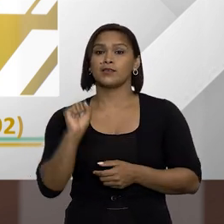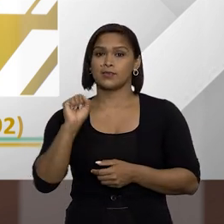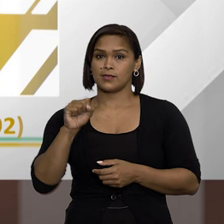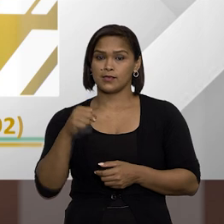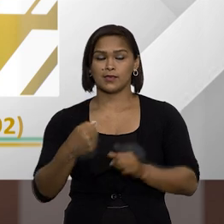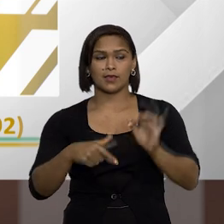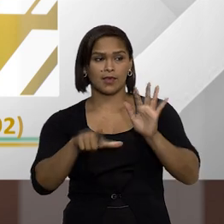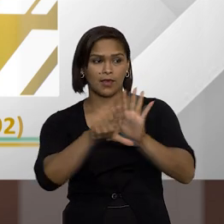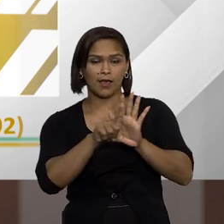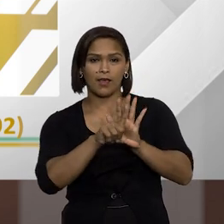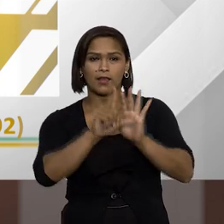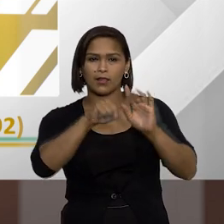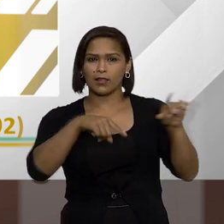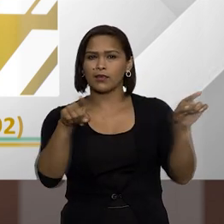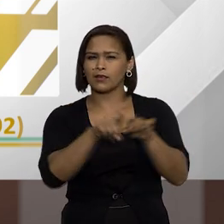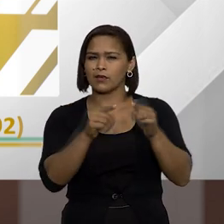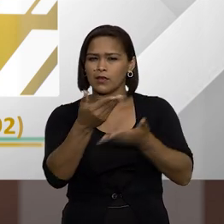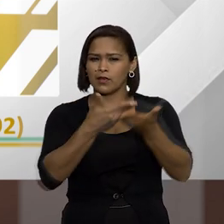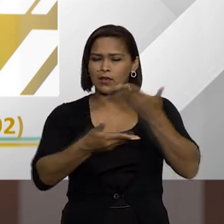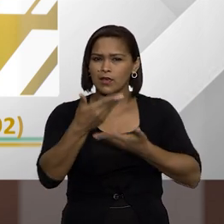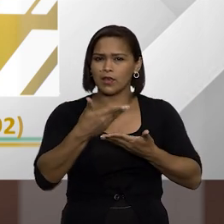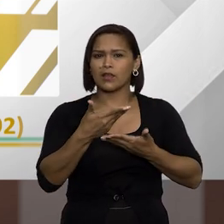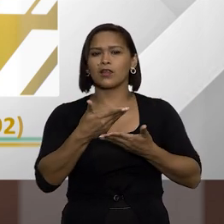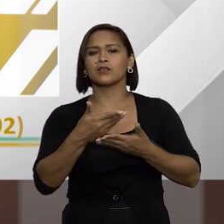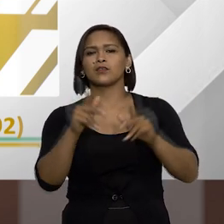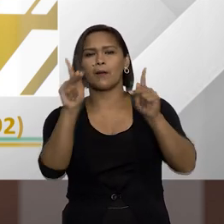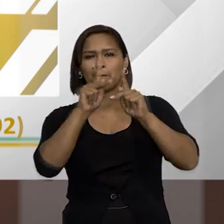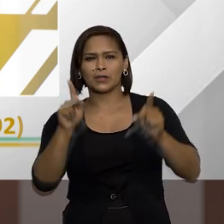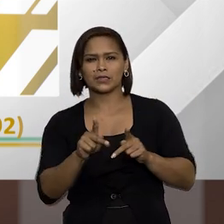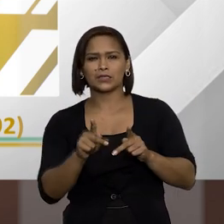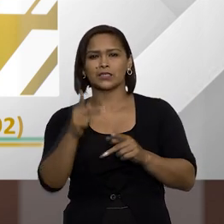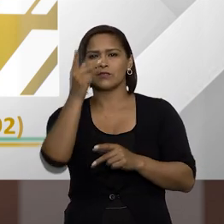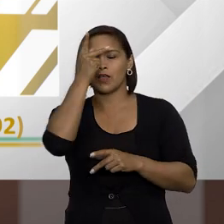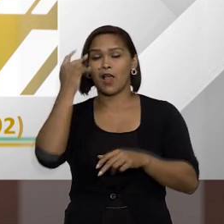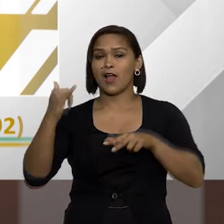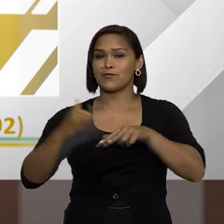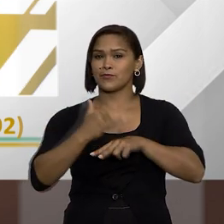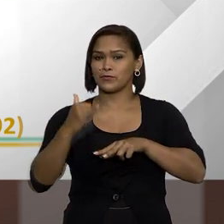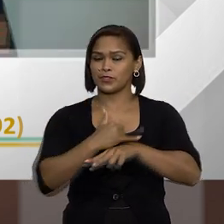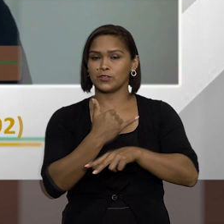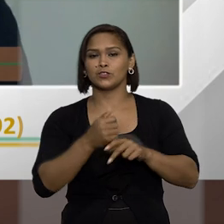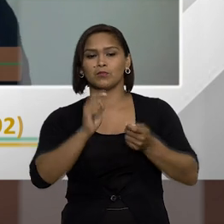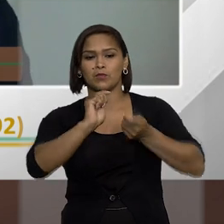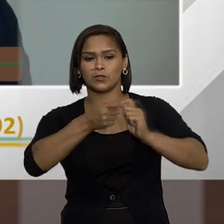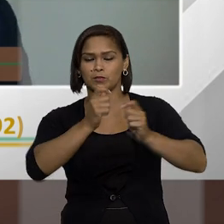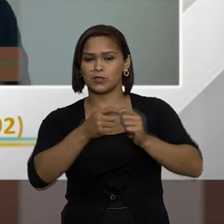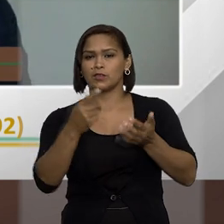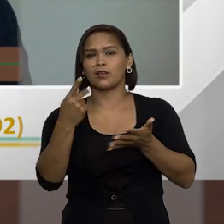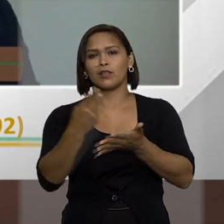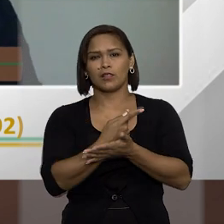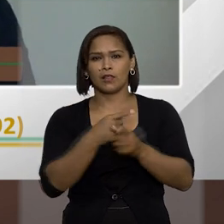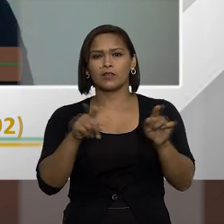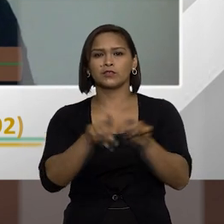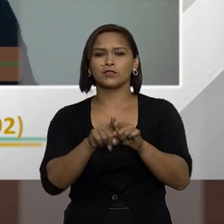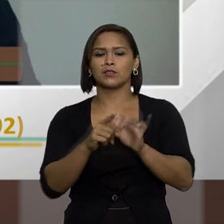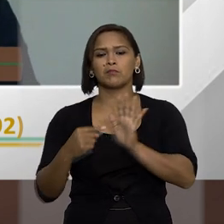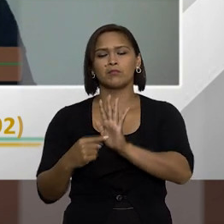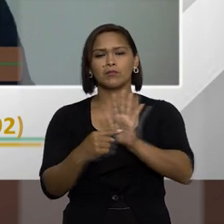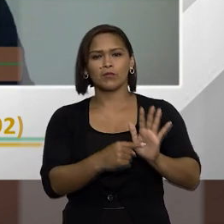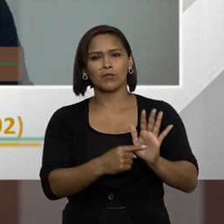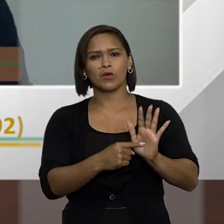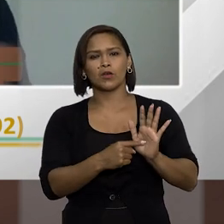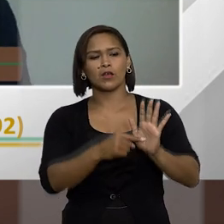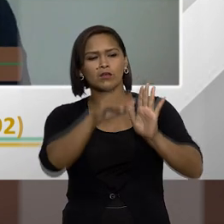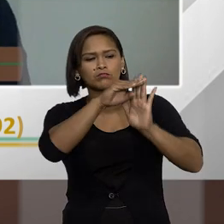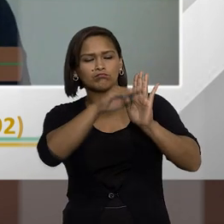Sim. A lei, também em relação aos sujeitos passivos, vamos dizer assim, às vítimas dos atos de improbidade, também nos traz